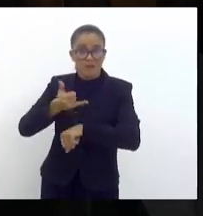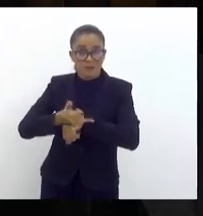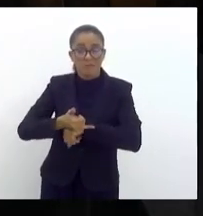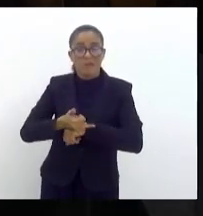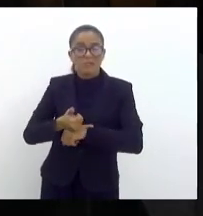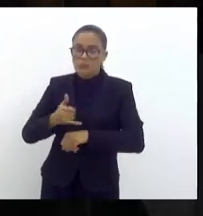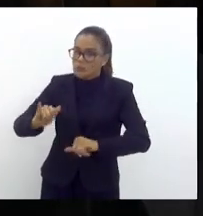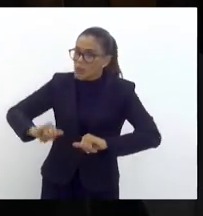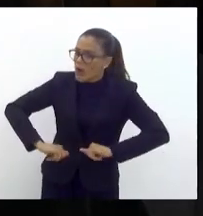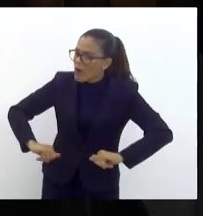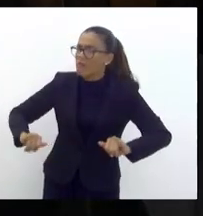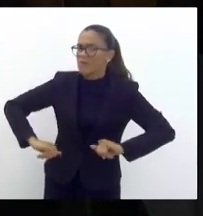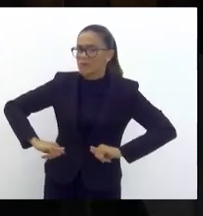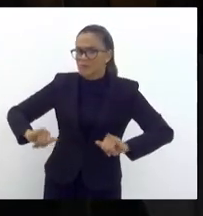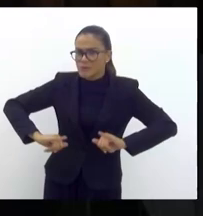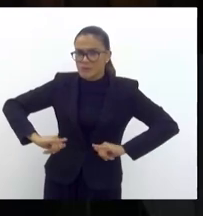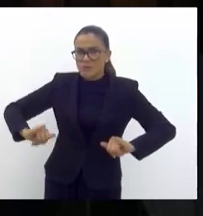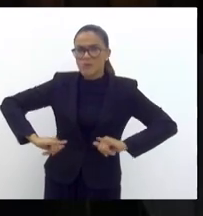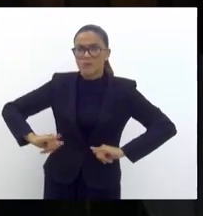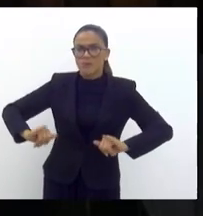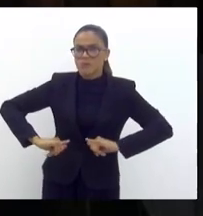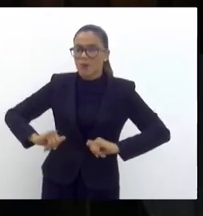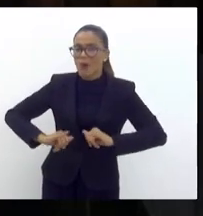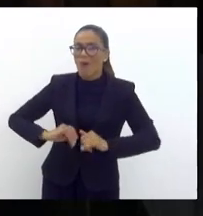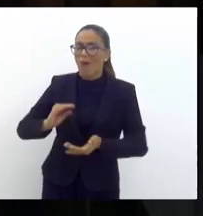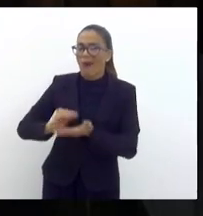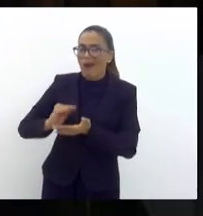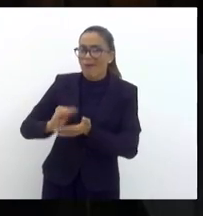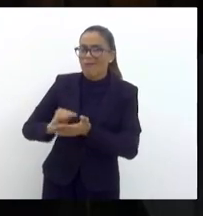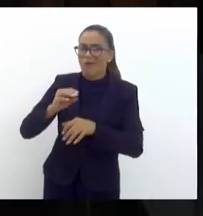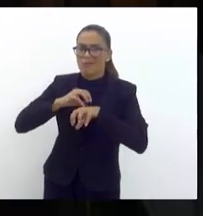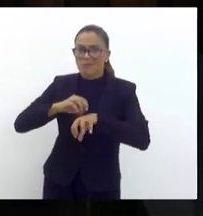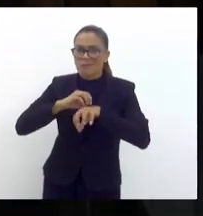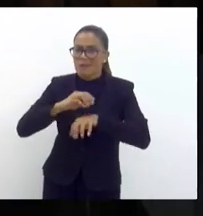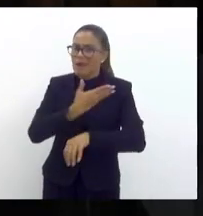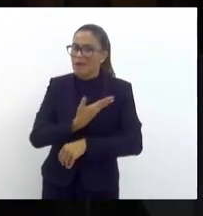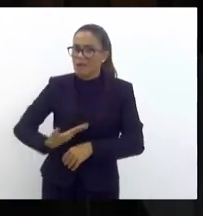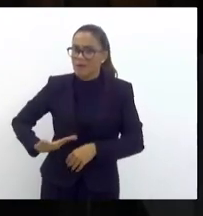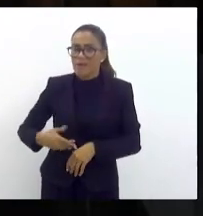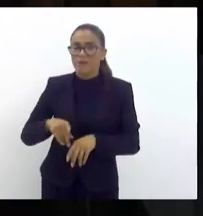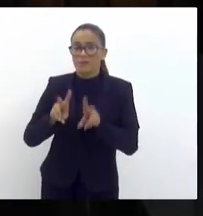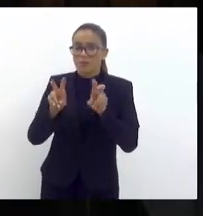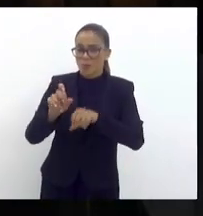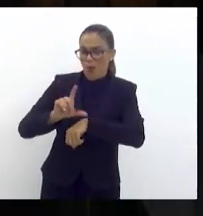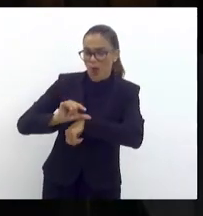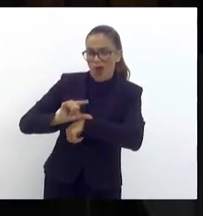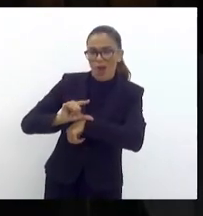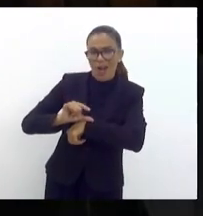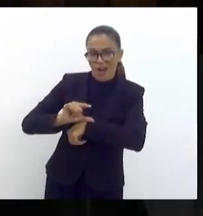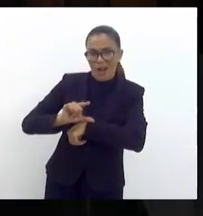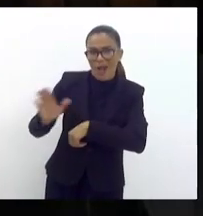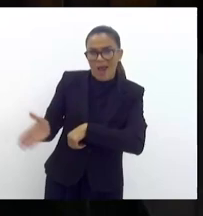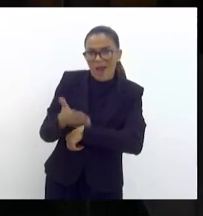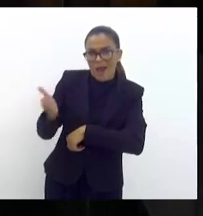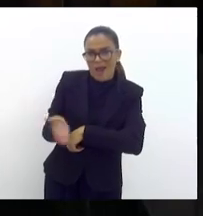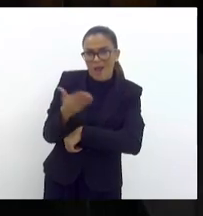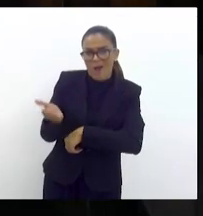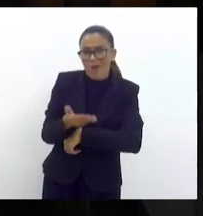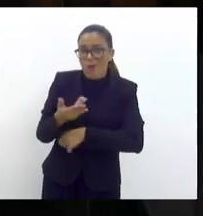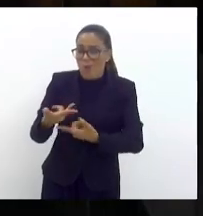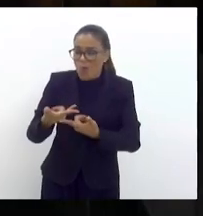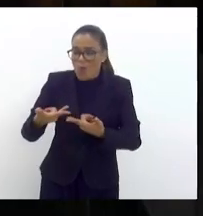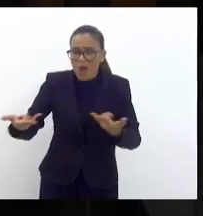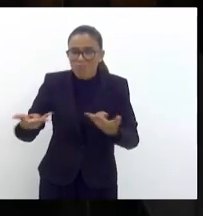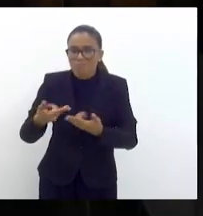e sofre muito com a precariedade do transporte público na questão dos horários de um ônibus, uma passagem